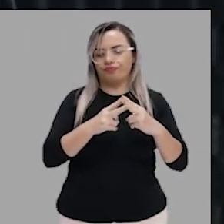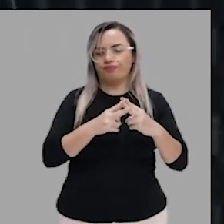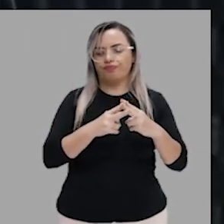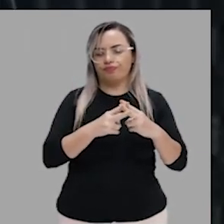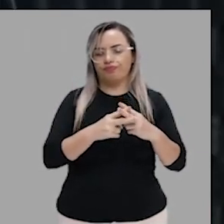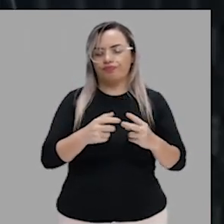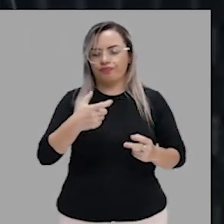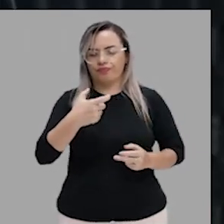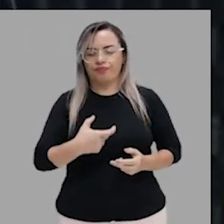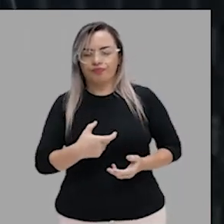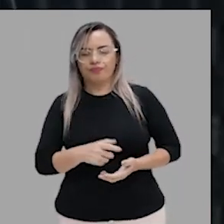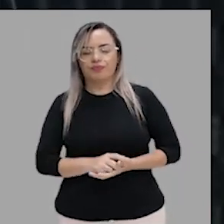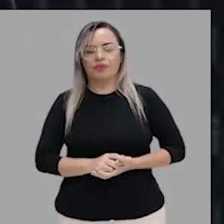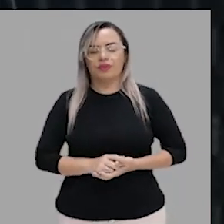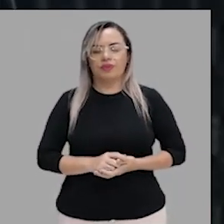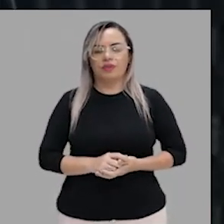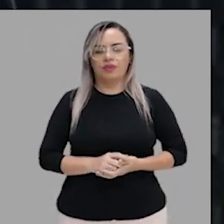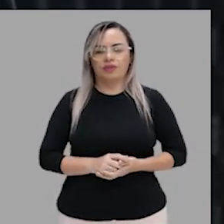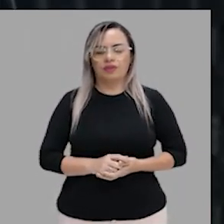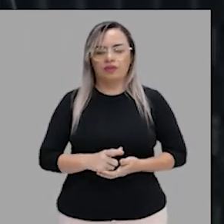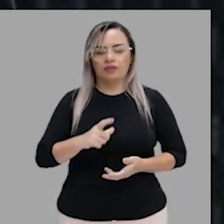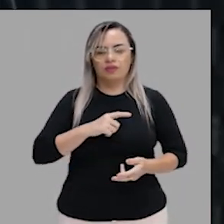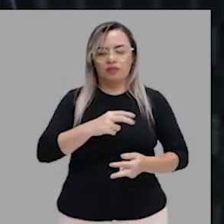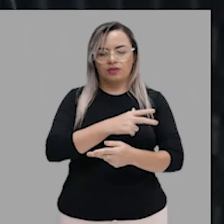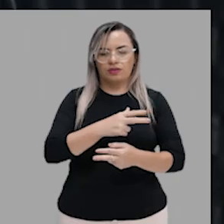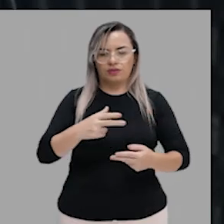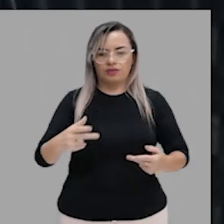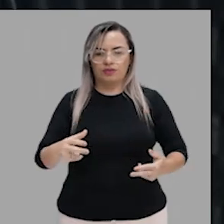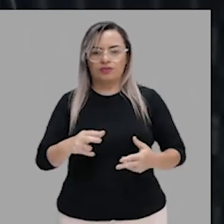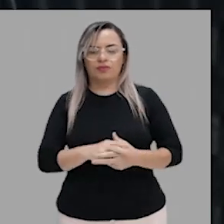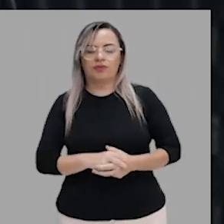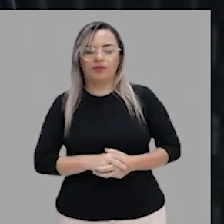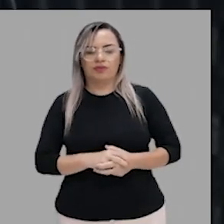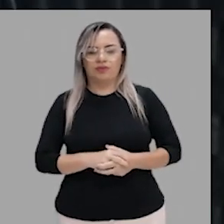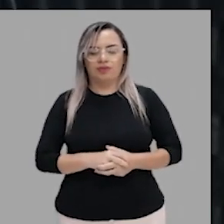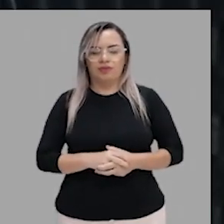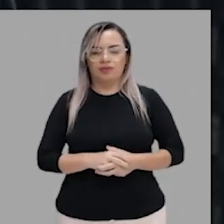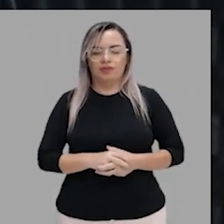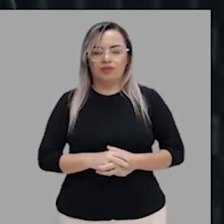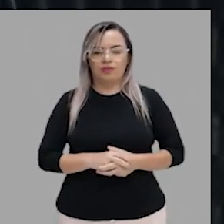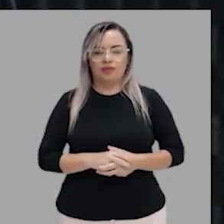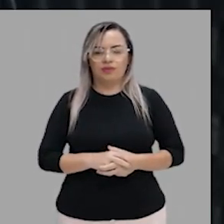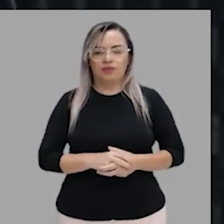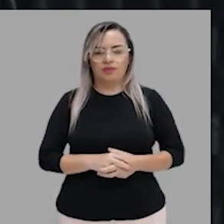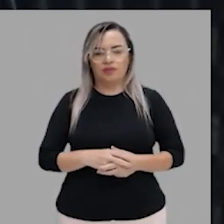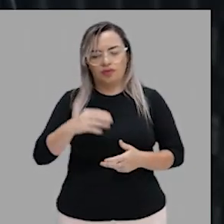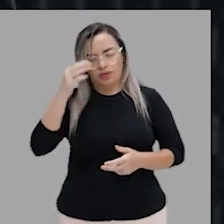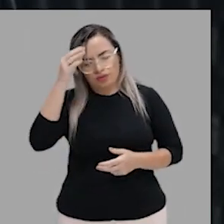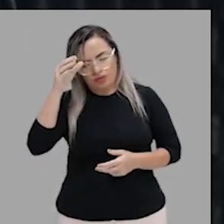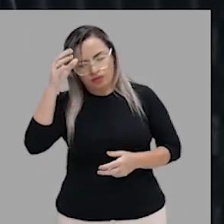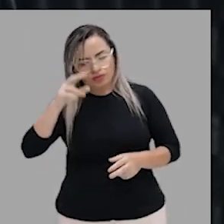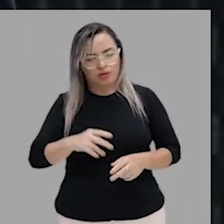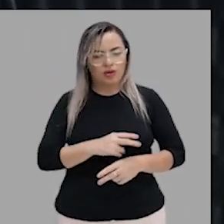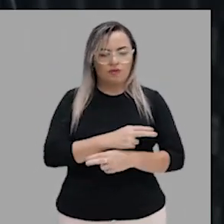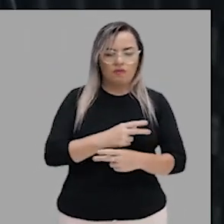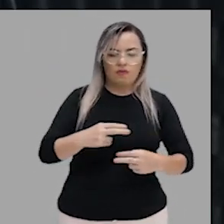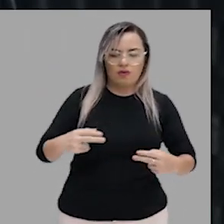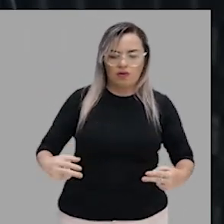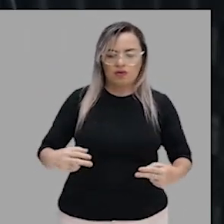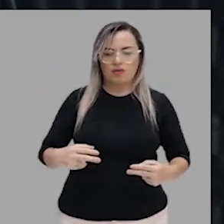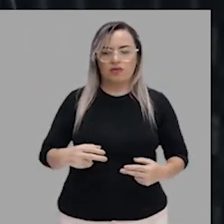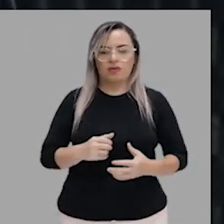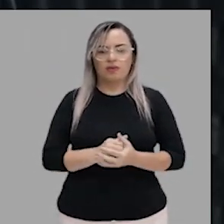há em certas variações, ele caça, conversa comigo. Entre aspas, que é uma variação que tem esse mesmo